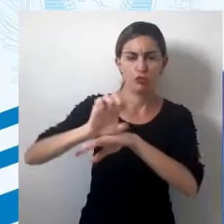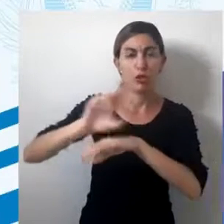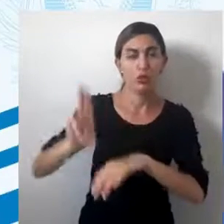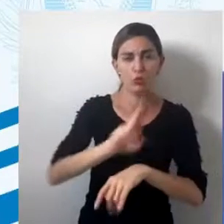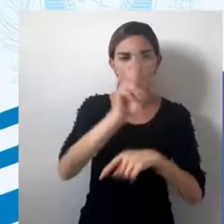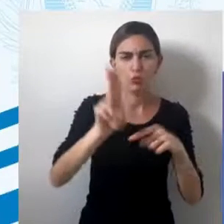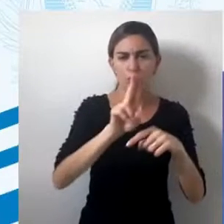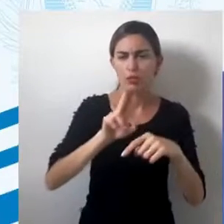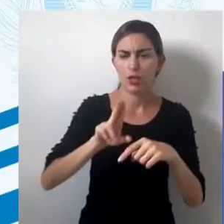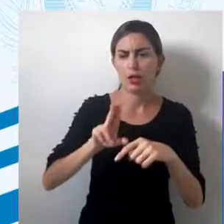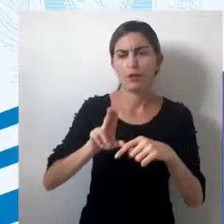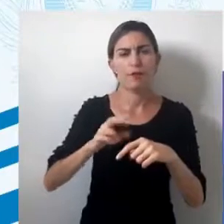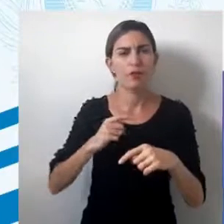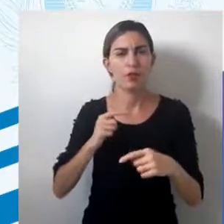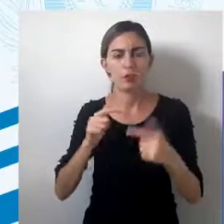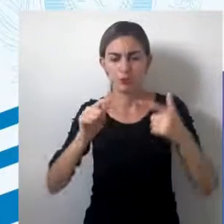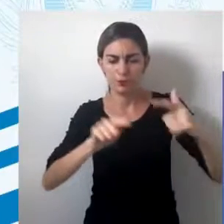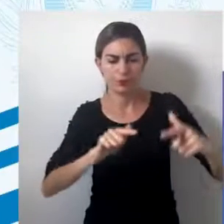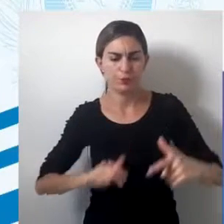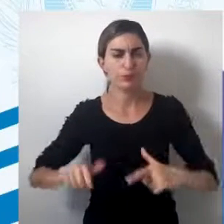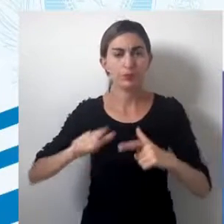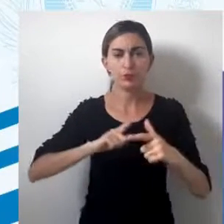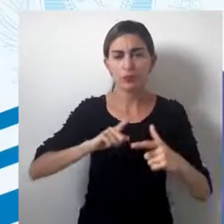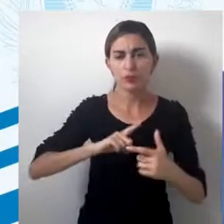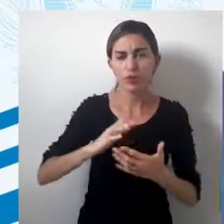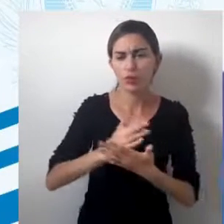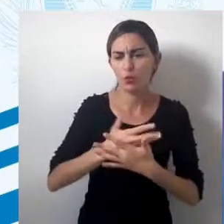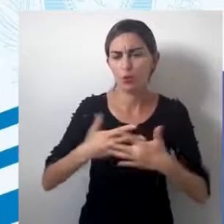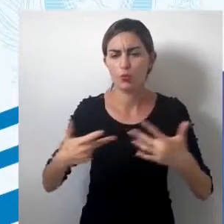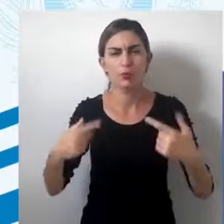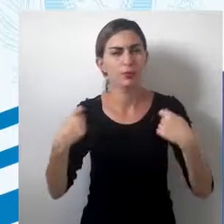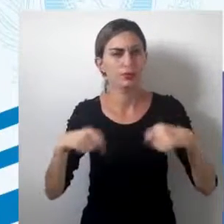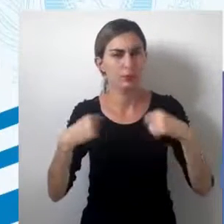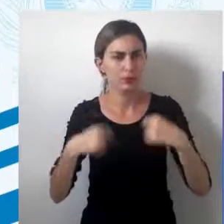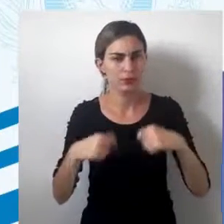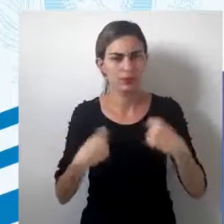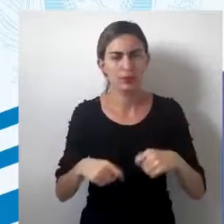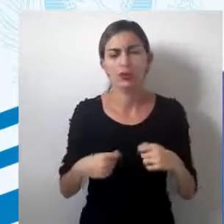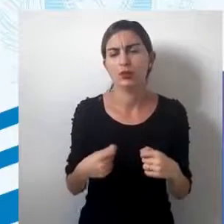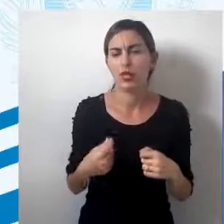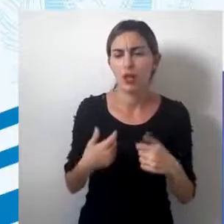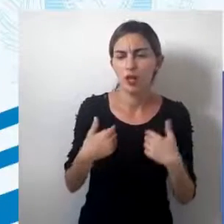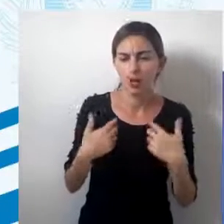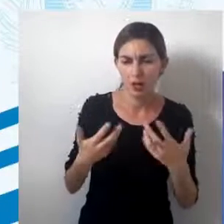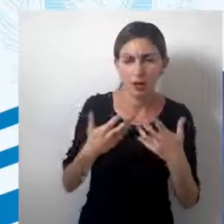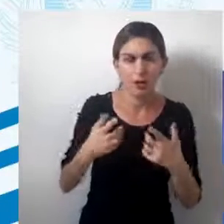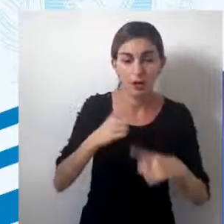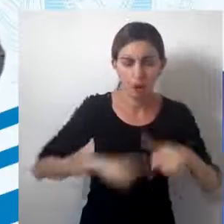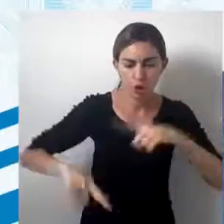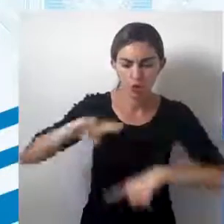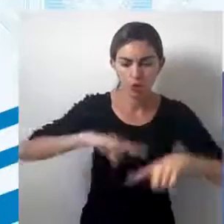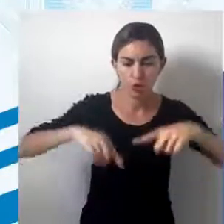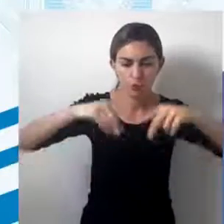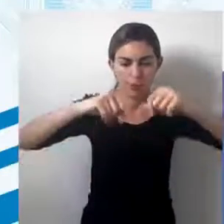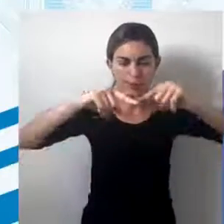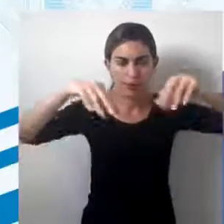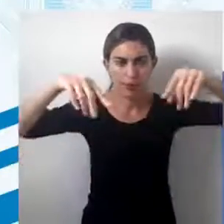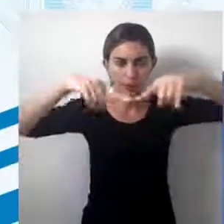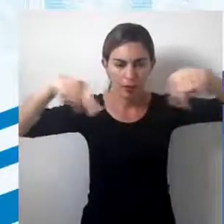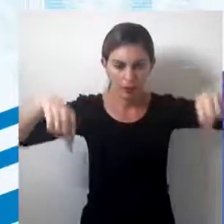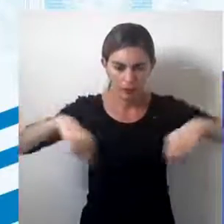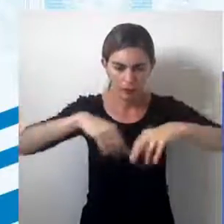nacionais, enfim. Onde havia algo que necessitasse de domínio territorial,